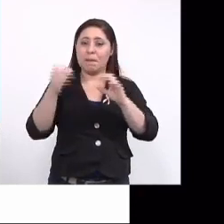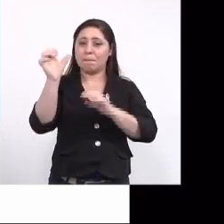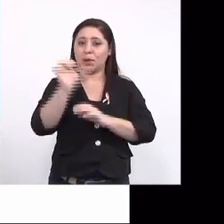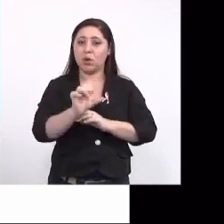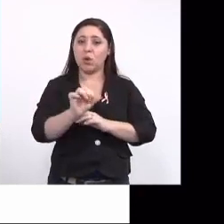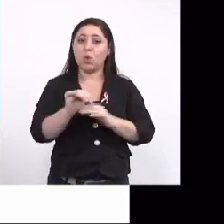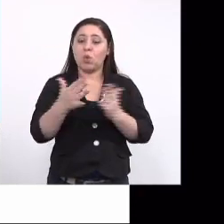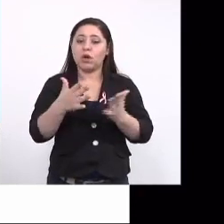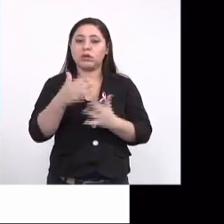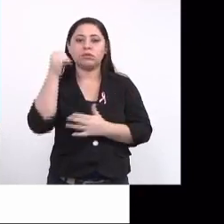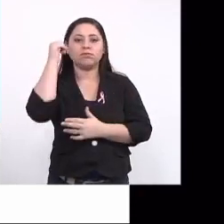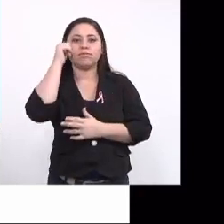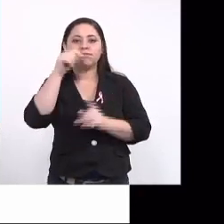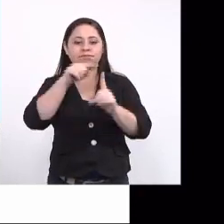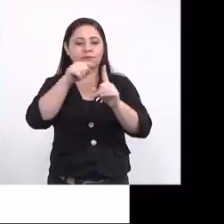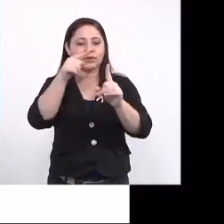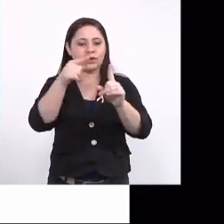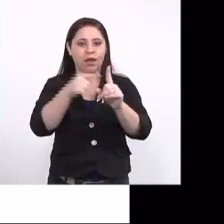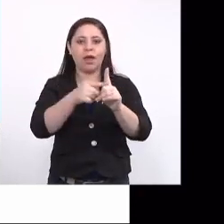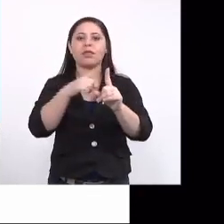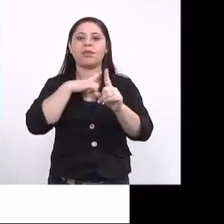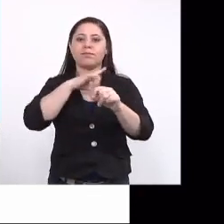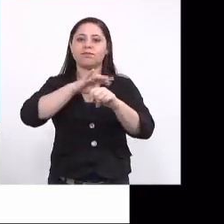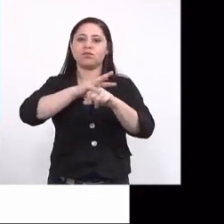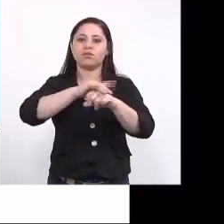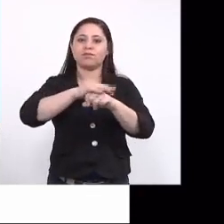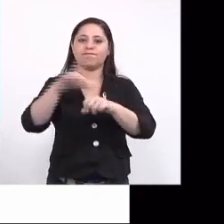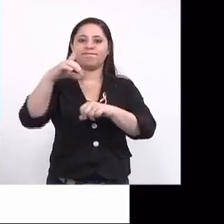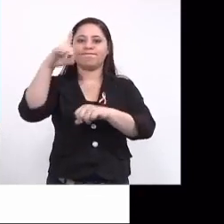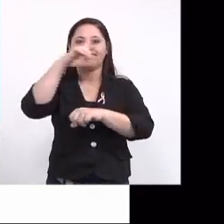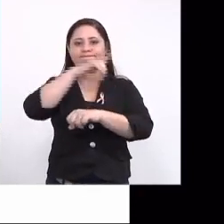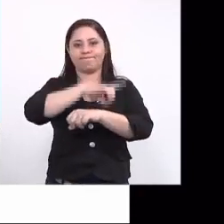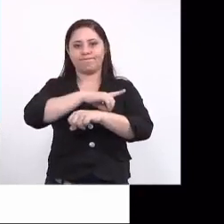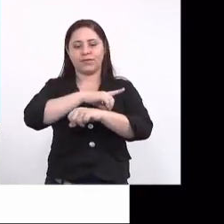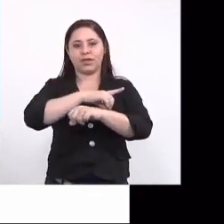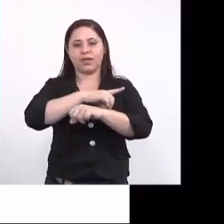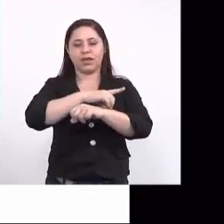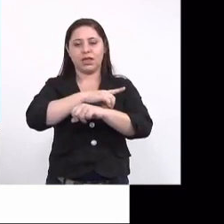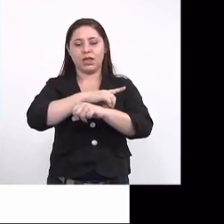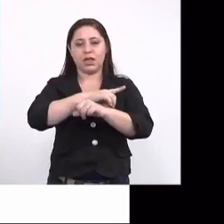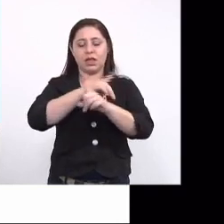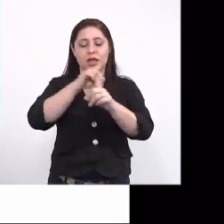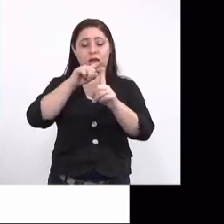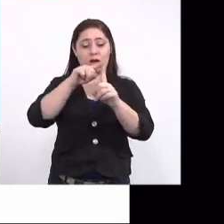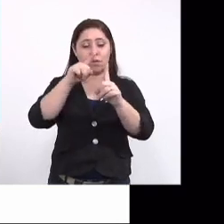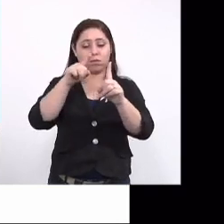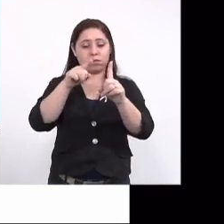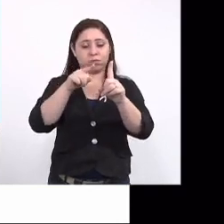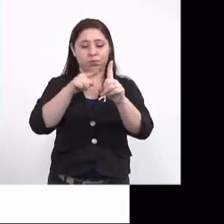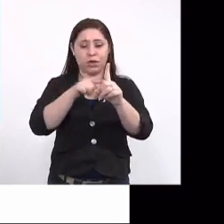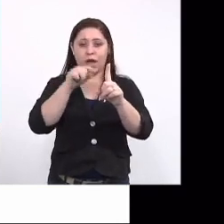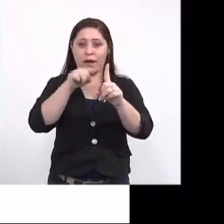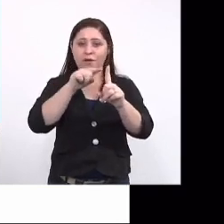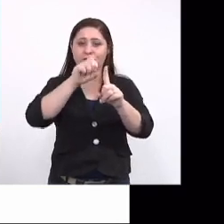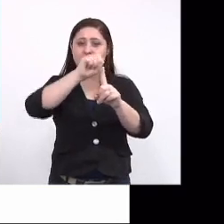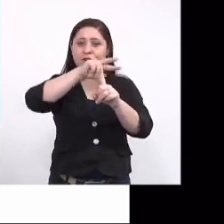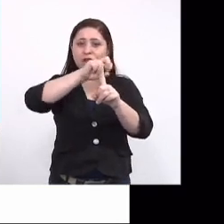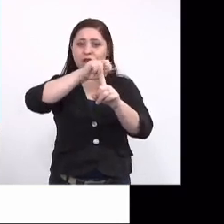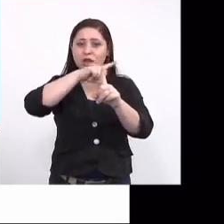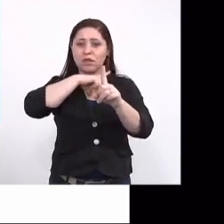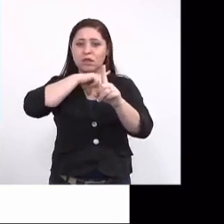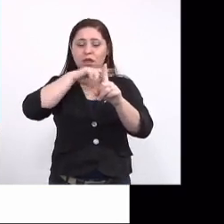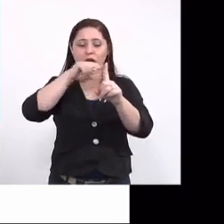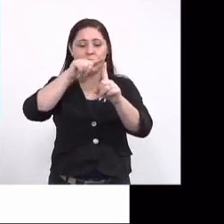quando os gestantes mulheres são infectadas durante a gestação e ocorre a transmissão vertical, que é a passagem do vírus da mulher